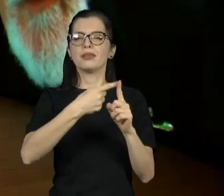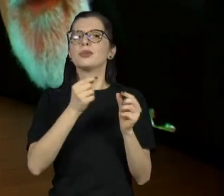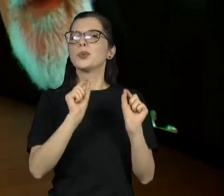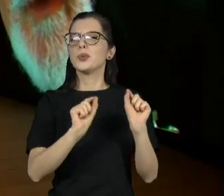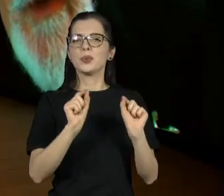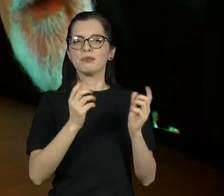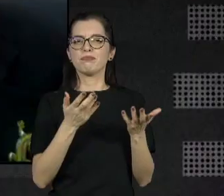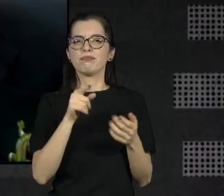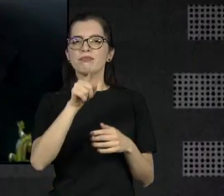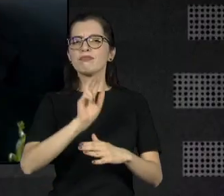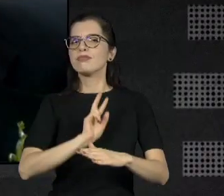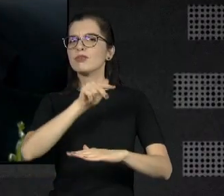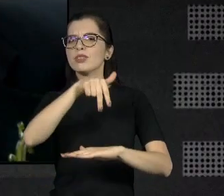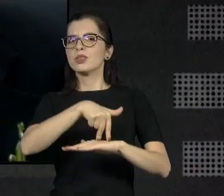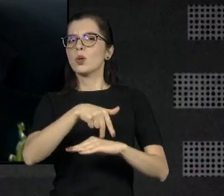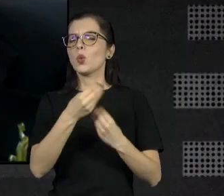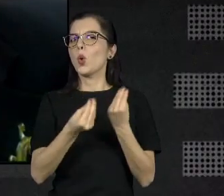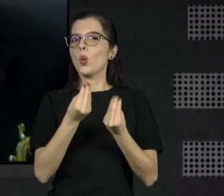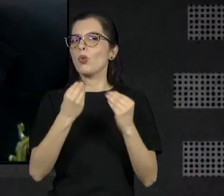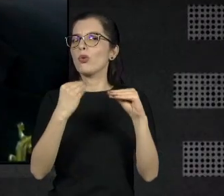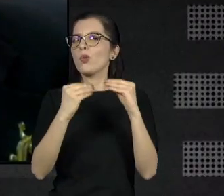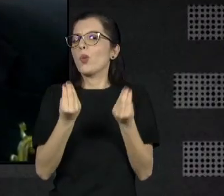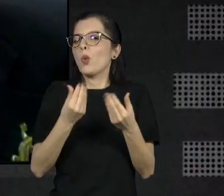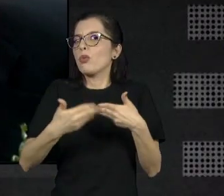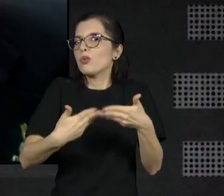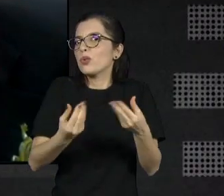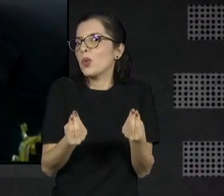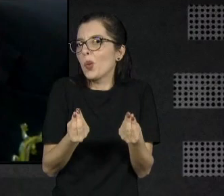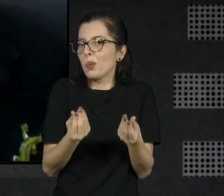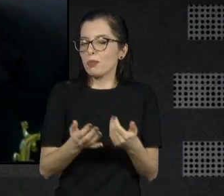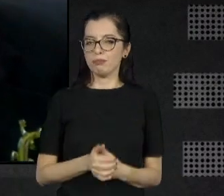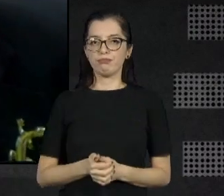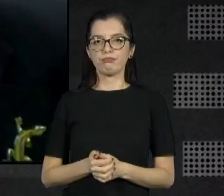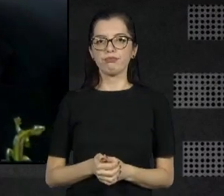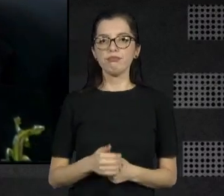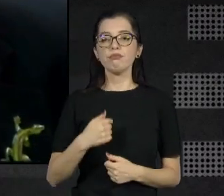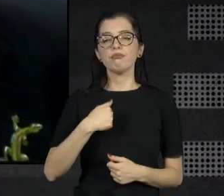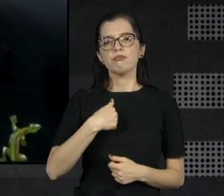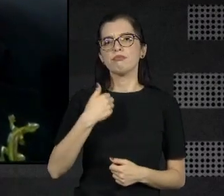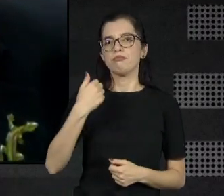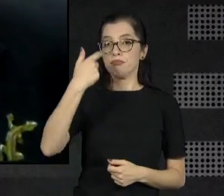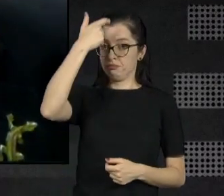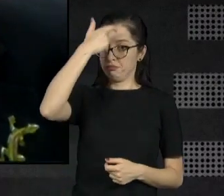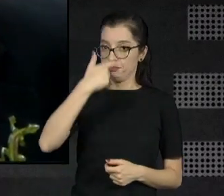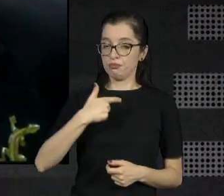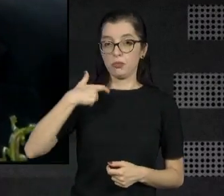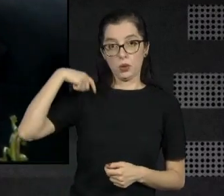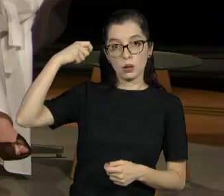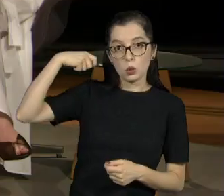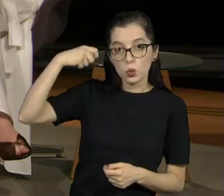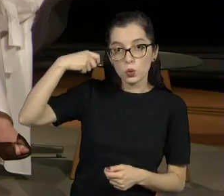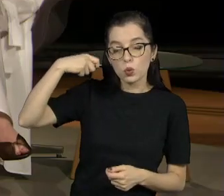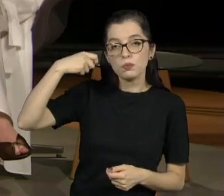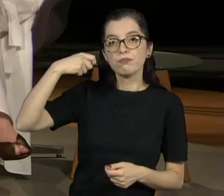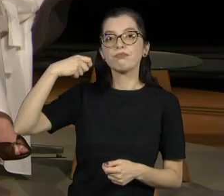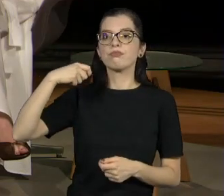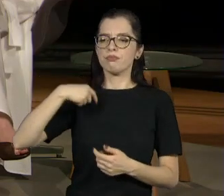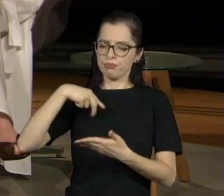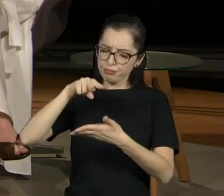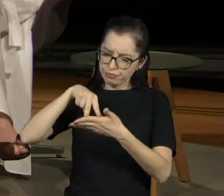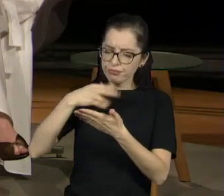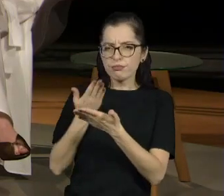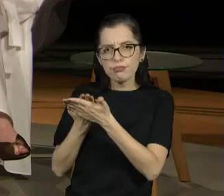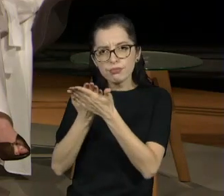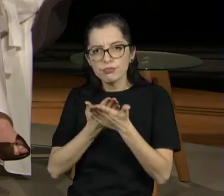não sou um ator, eu vou muito mais pela minha intuição, minha intuição vem primeiro, para depois, eu trabalho